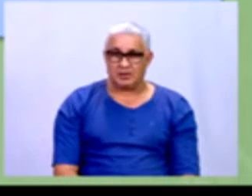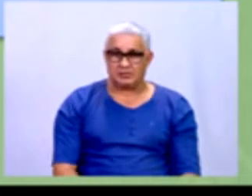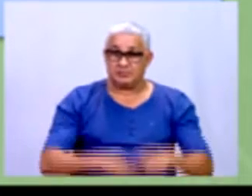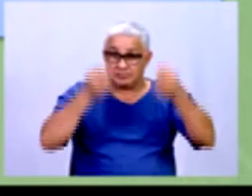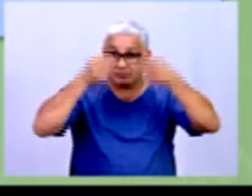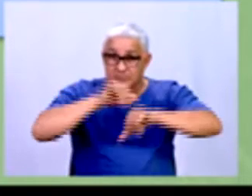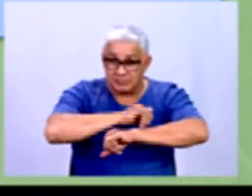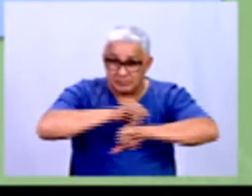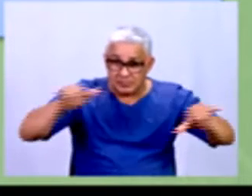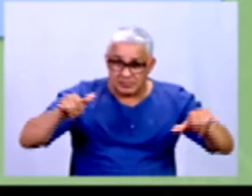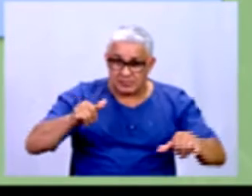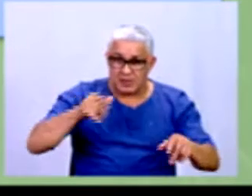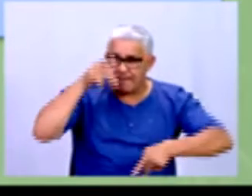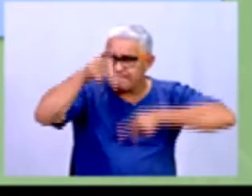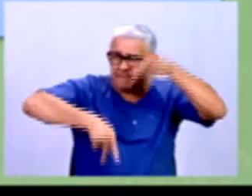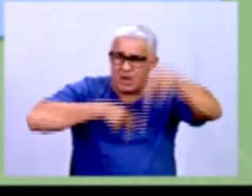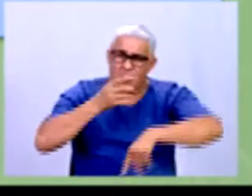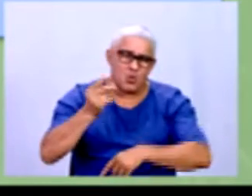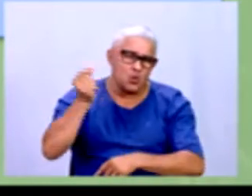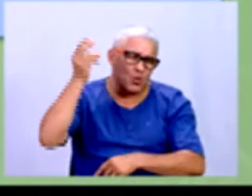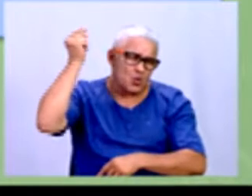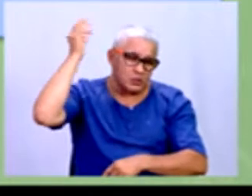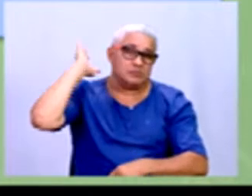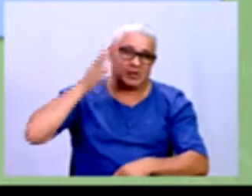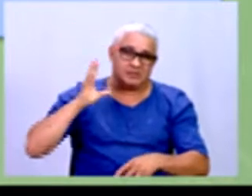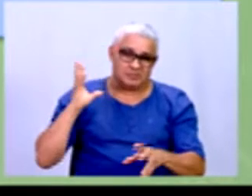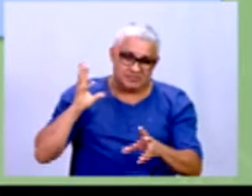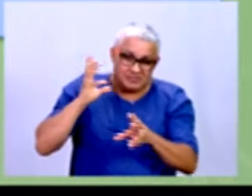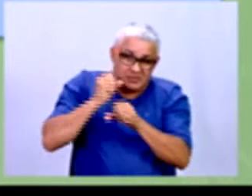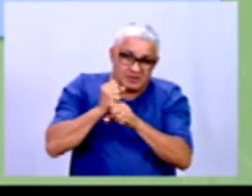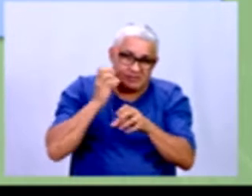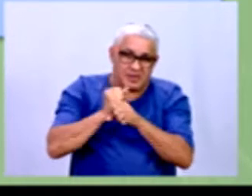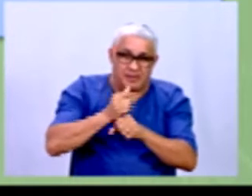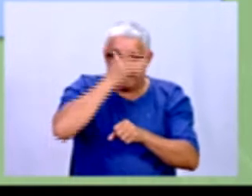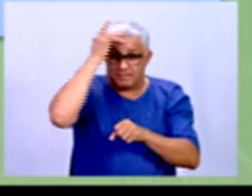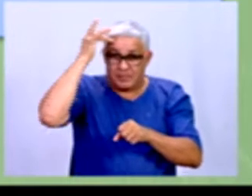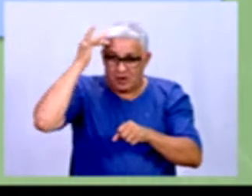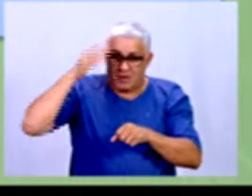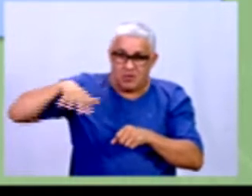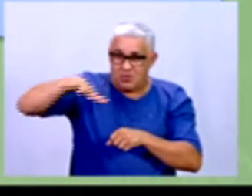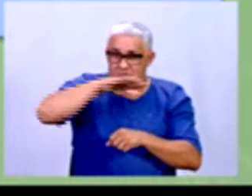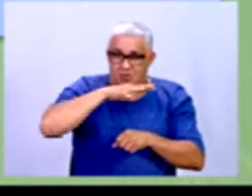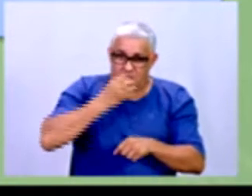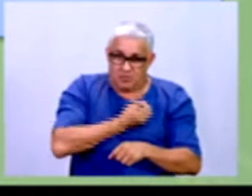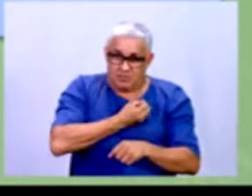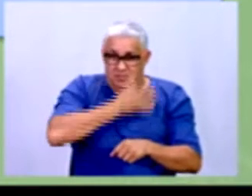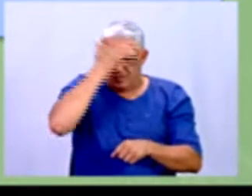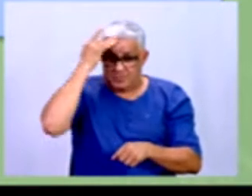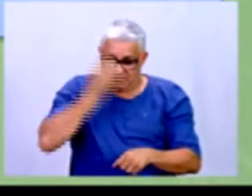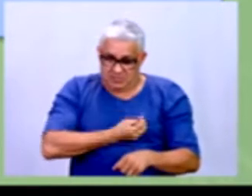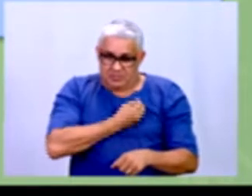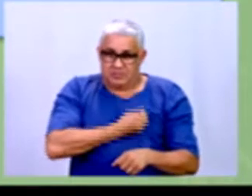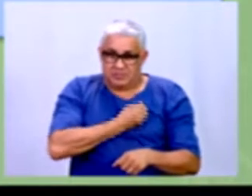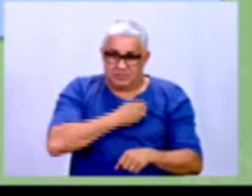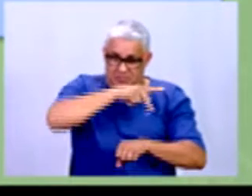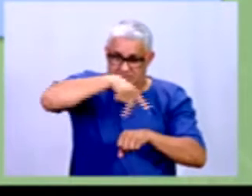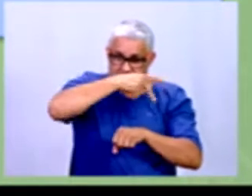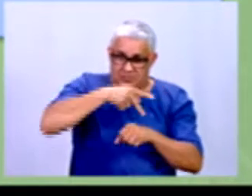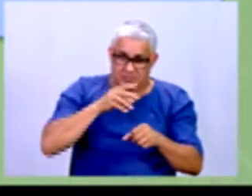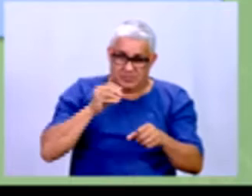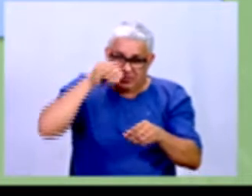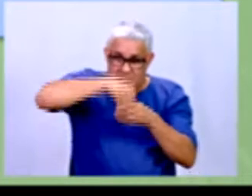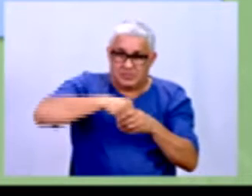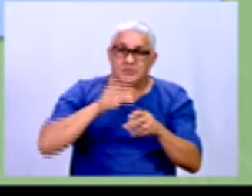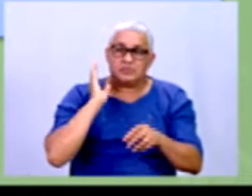desde a antiguidade, já registravam o número de seus habitantes. É, isso que eu acabei de falar aqui para vocês, né? Já